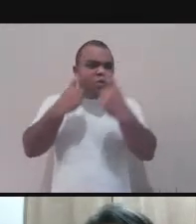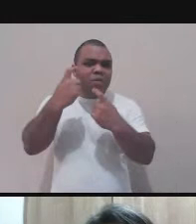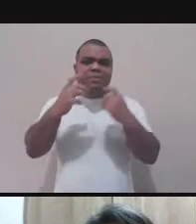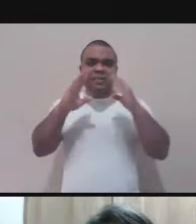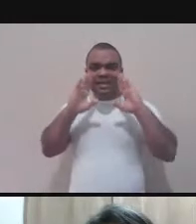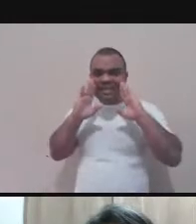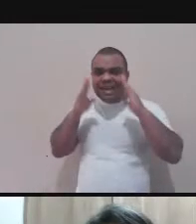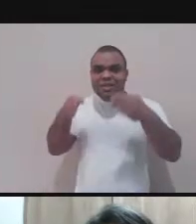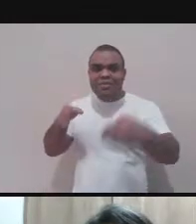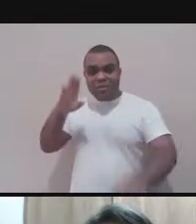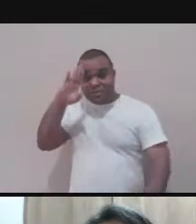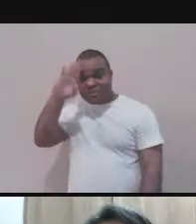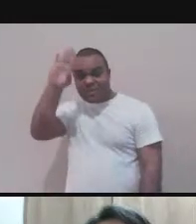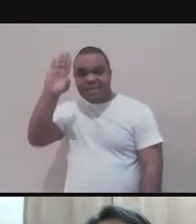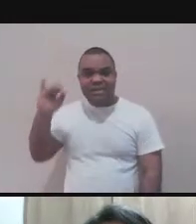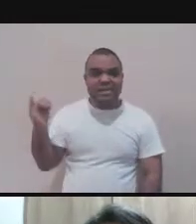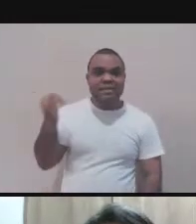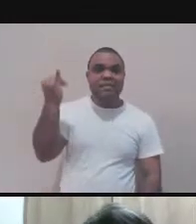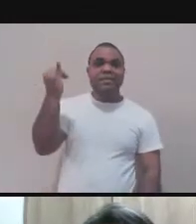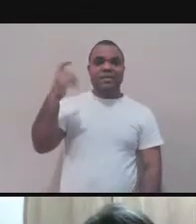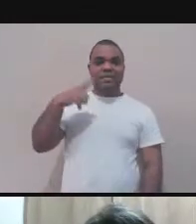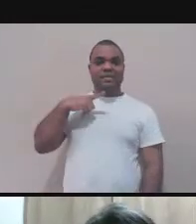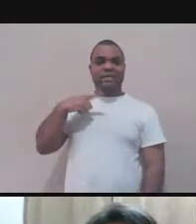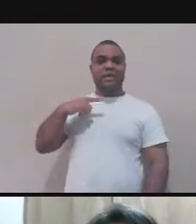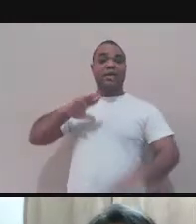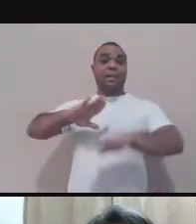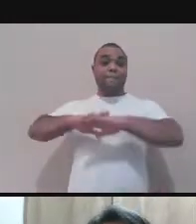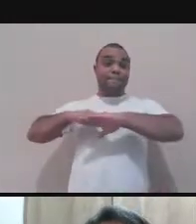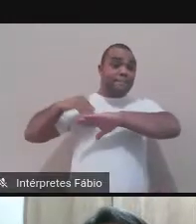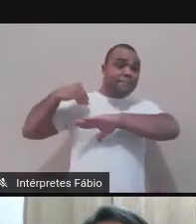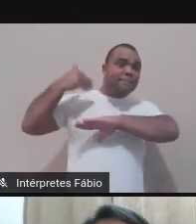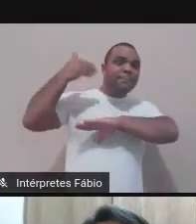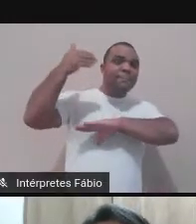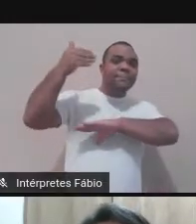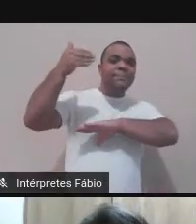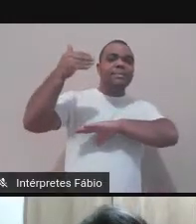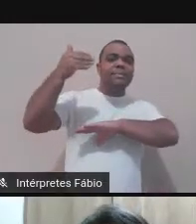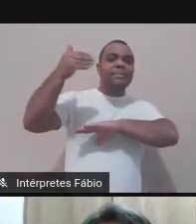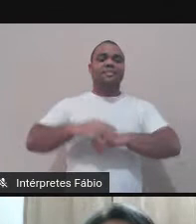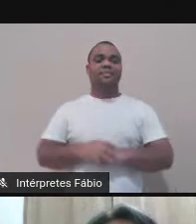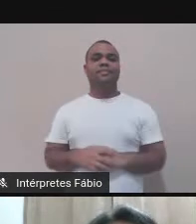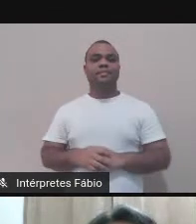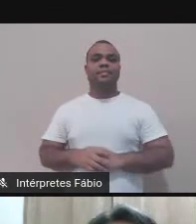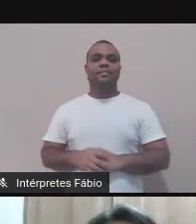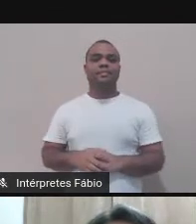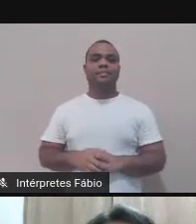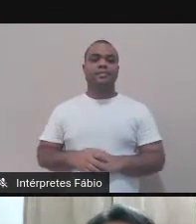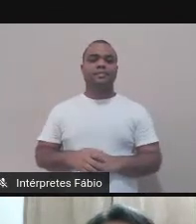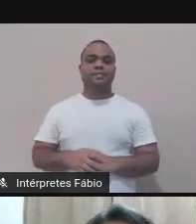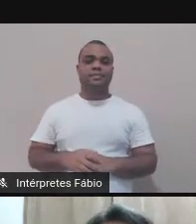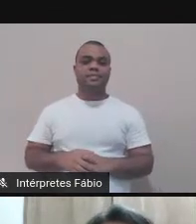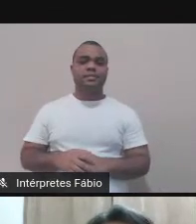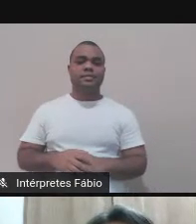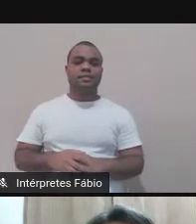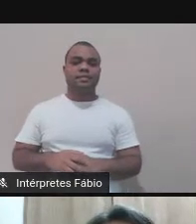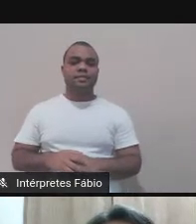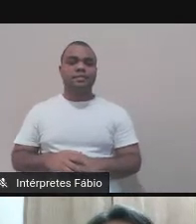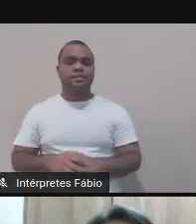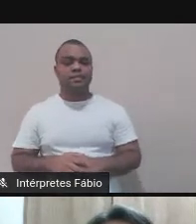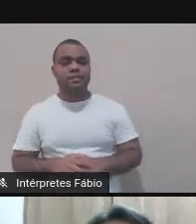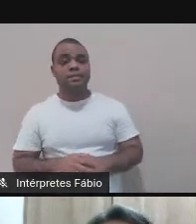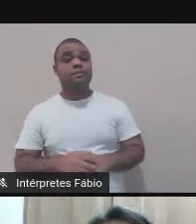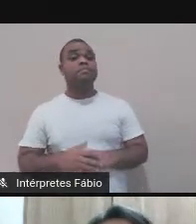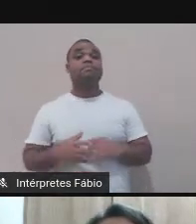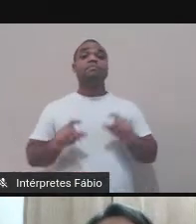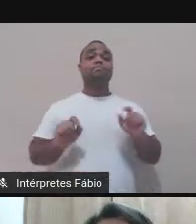para ver o que tem para além disso. Certo? E contorna também a dificuldade da questão